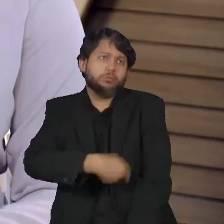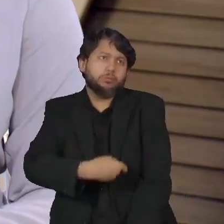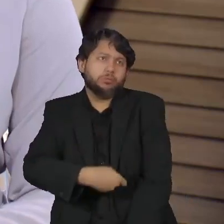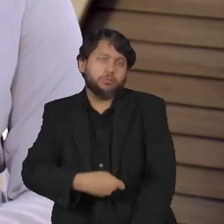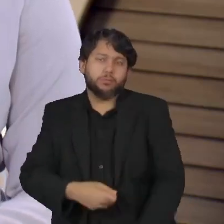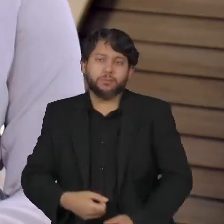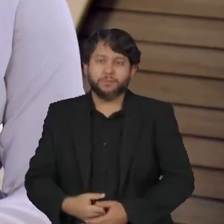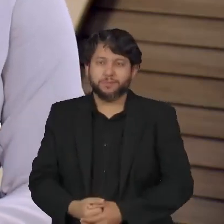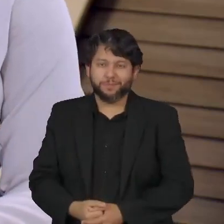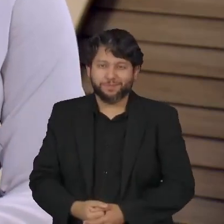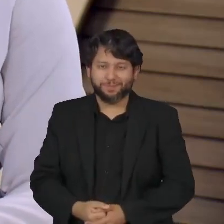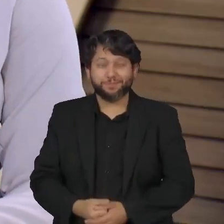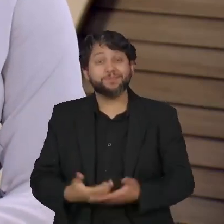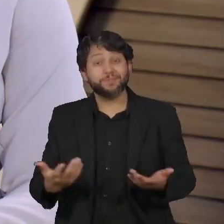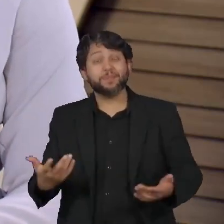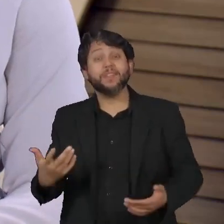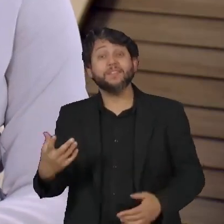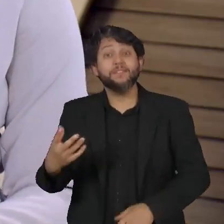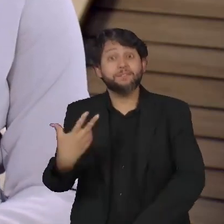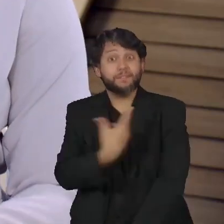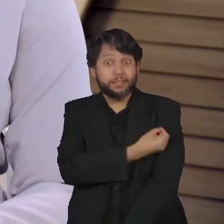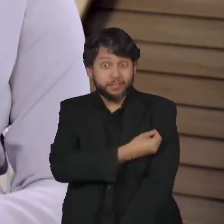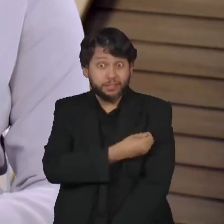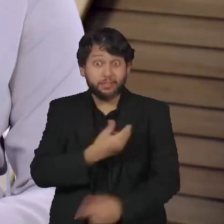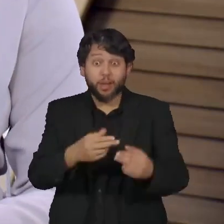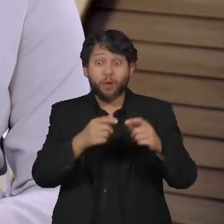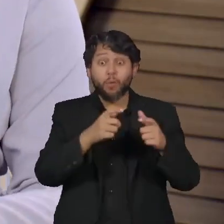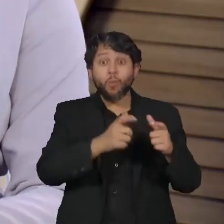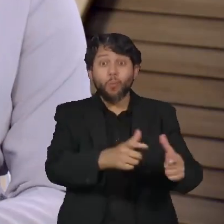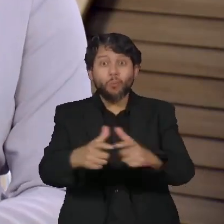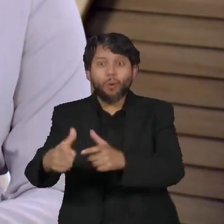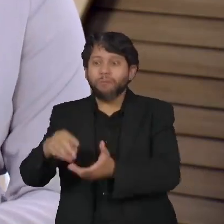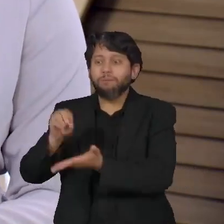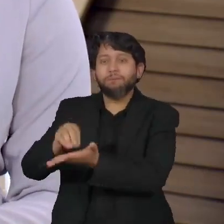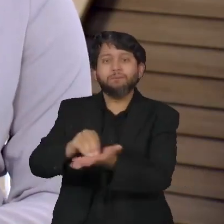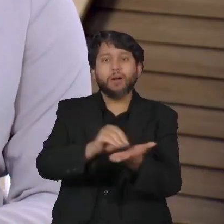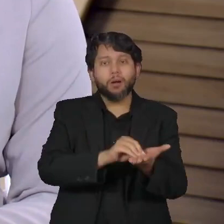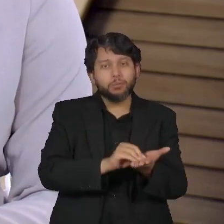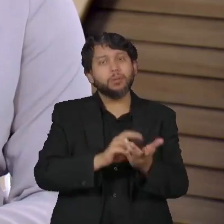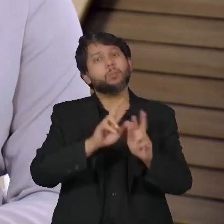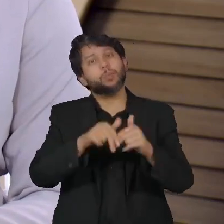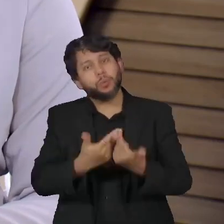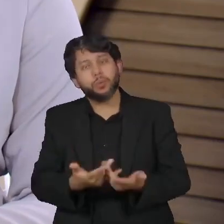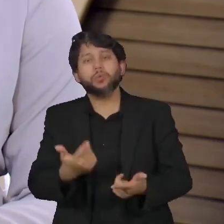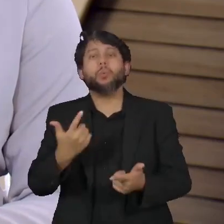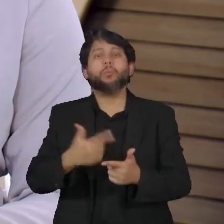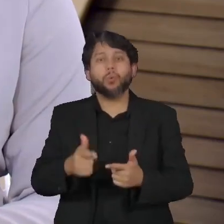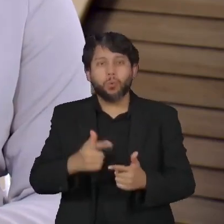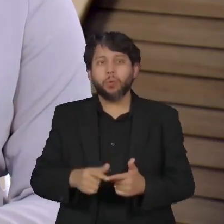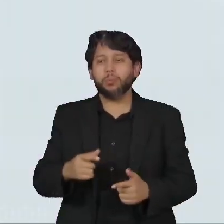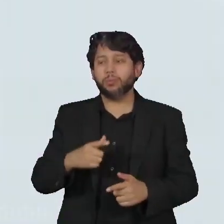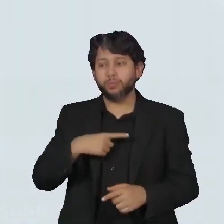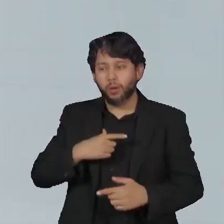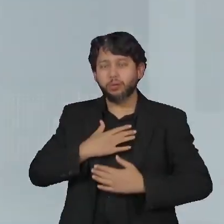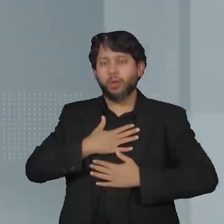E a falta de cobertura vacinal também é uma das principais causas para o aumento dos casos de coqueluche.